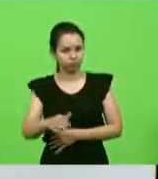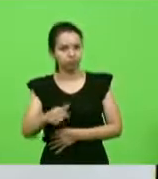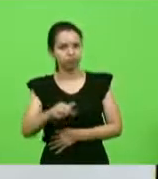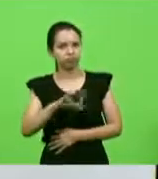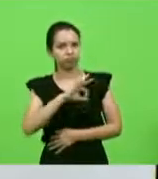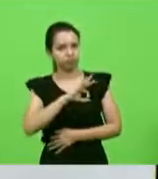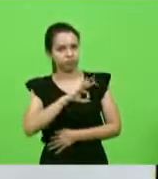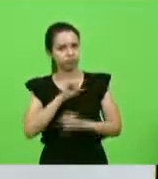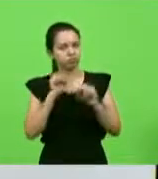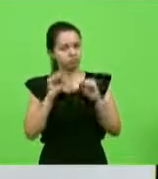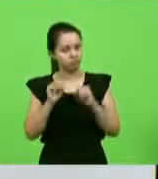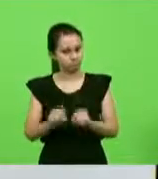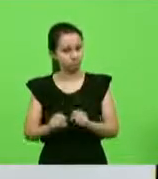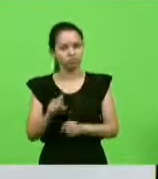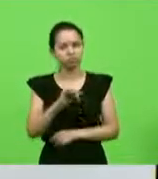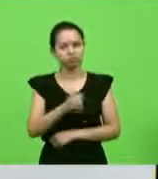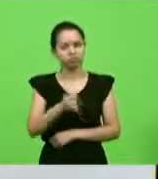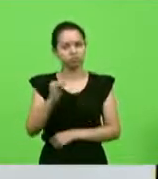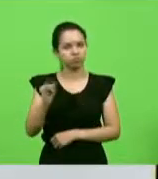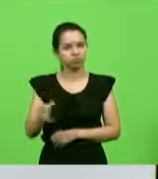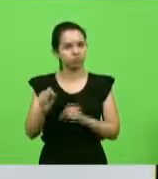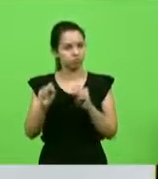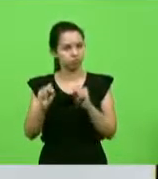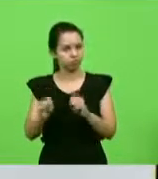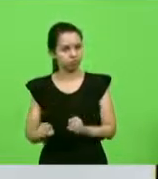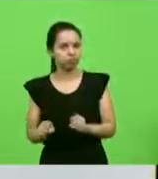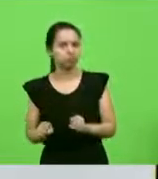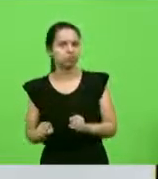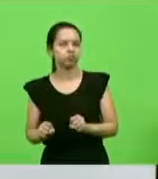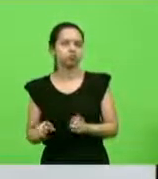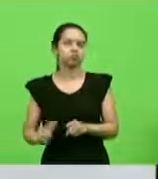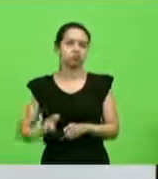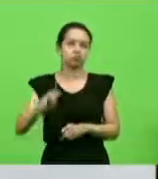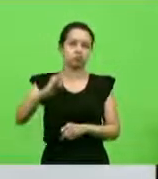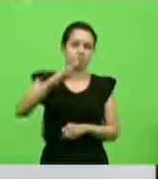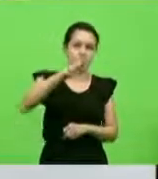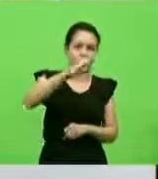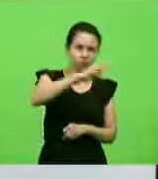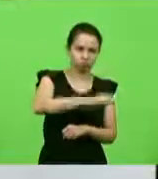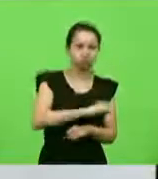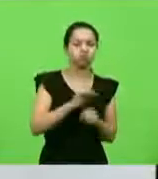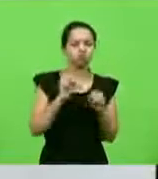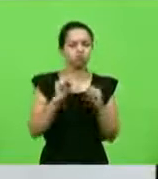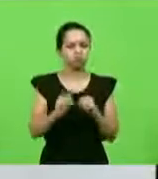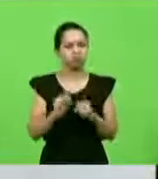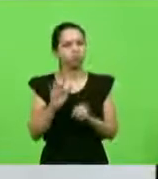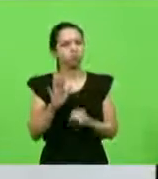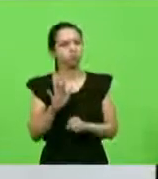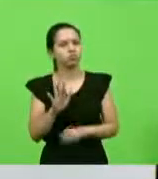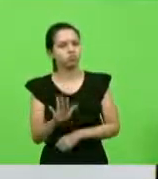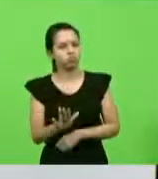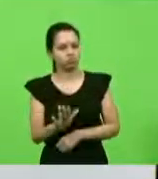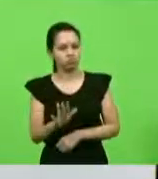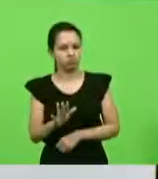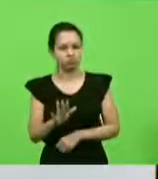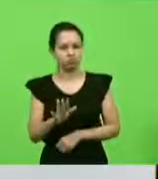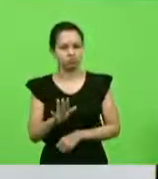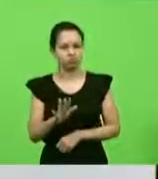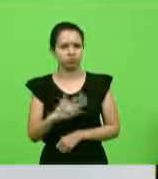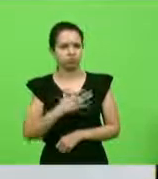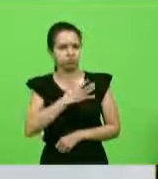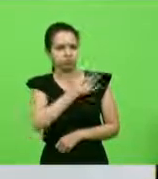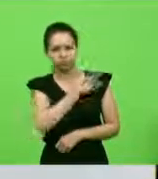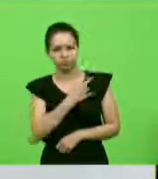Eles podem voar na aeronave do civil, eles podem voar, mas da militar, não.